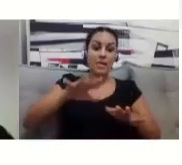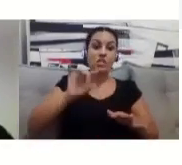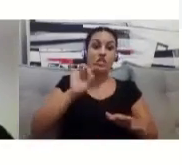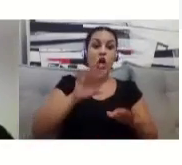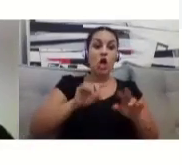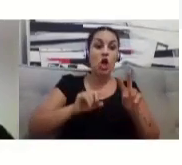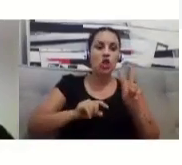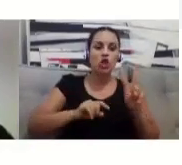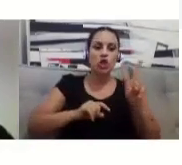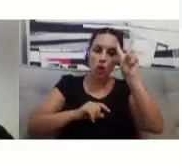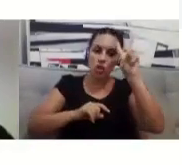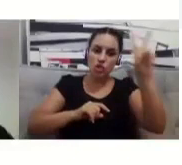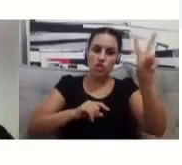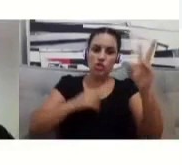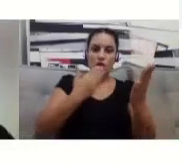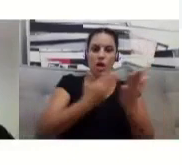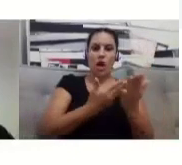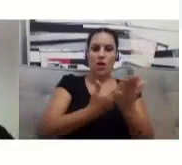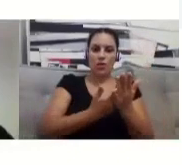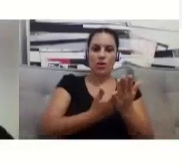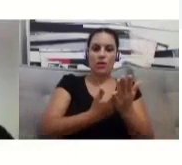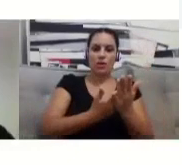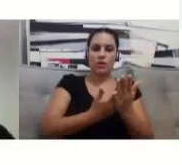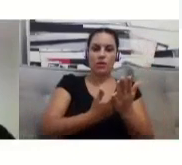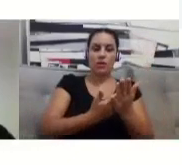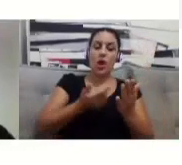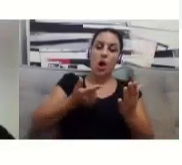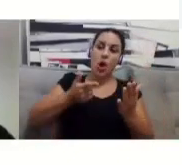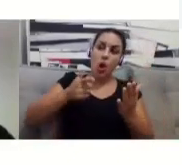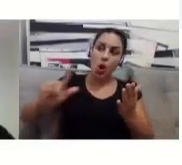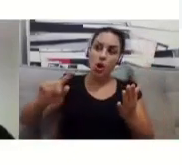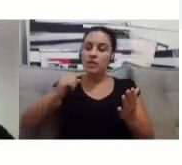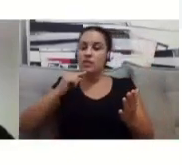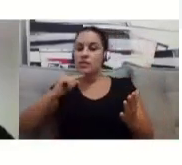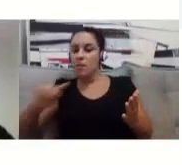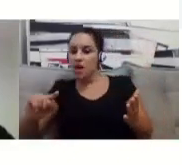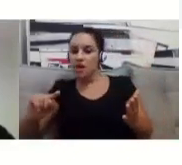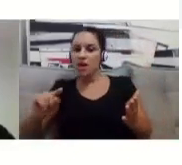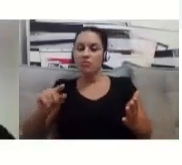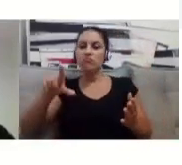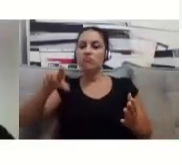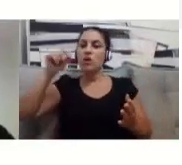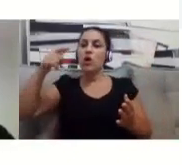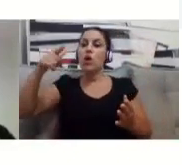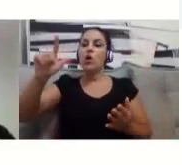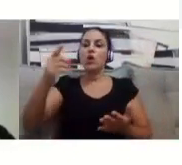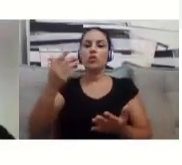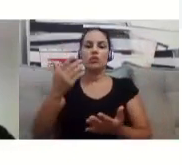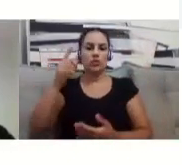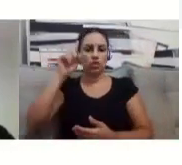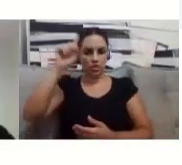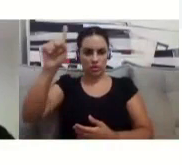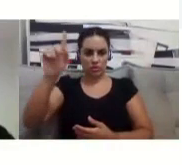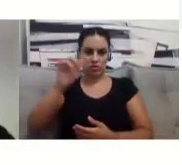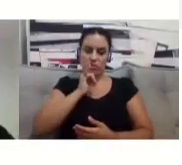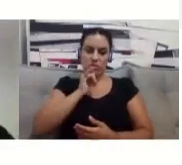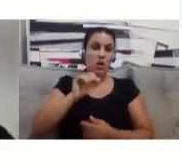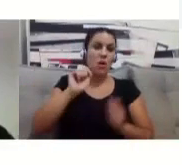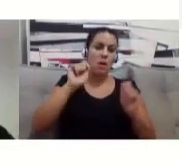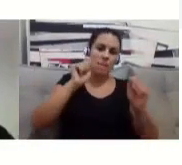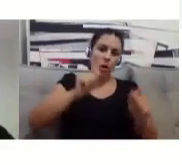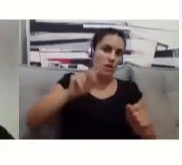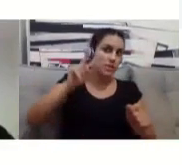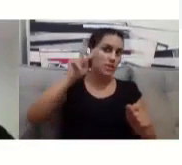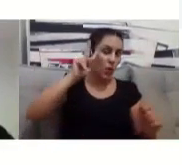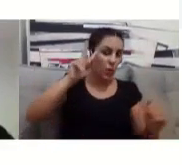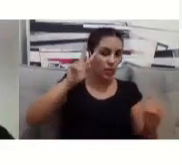de segunda a sexta, enquanto durar a situação de pandemia e quando nós voltarmos com as